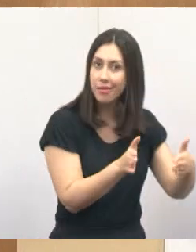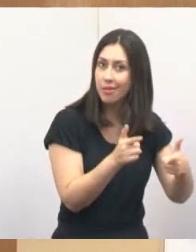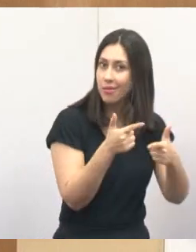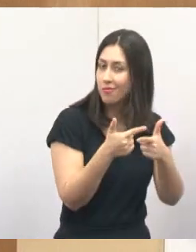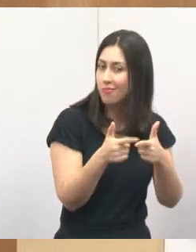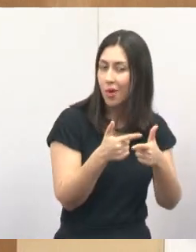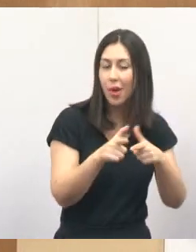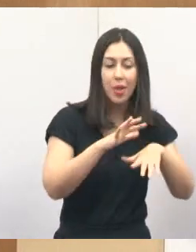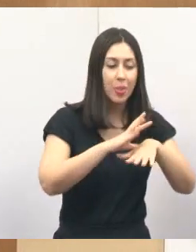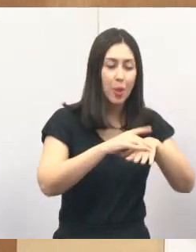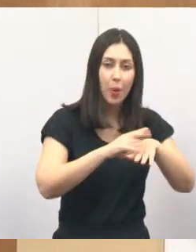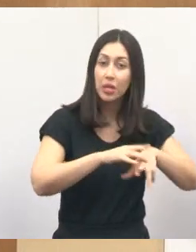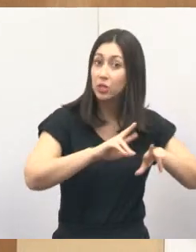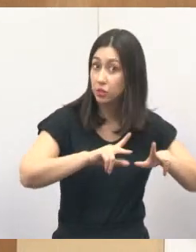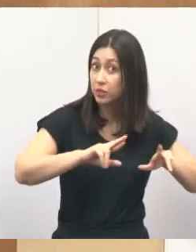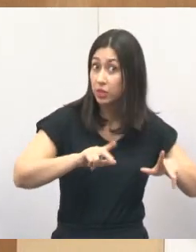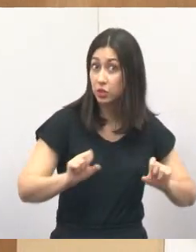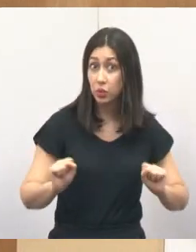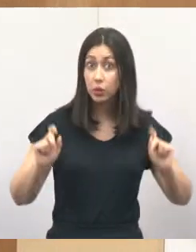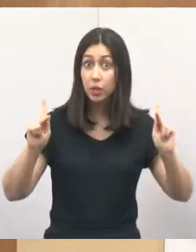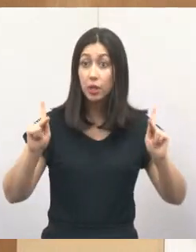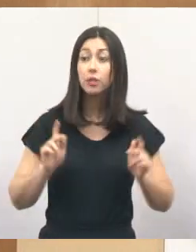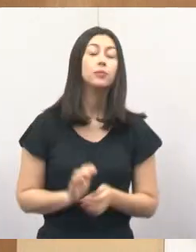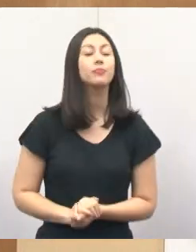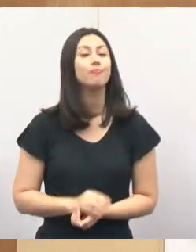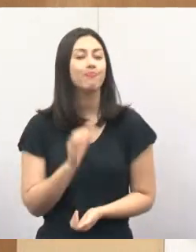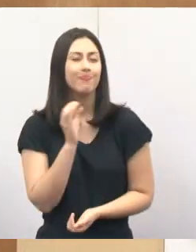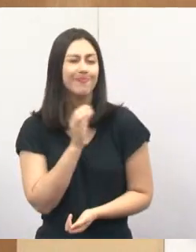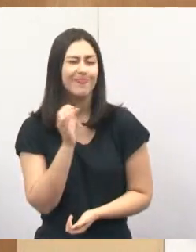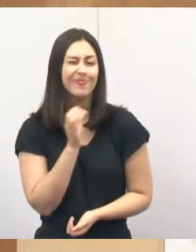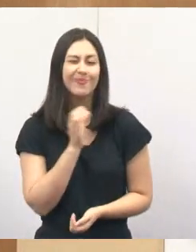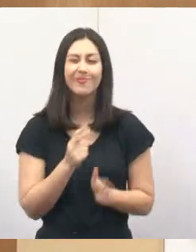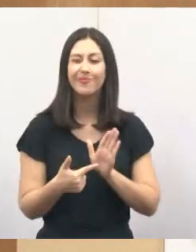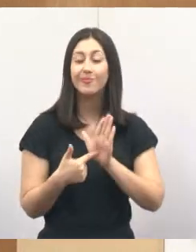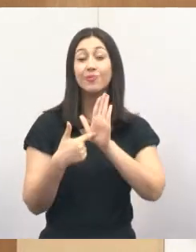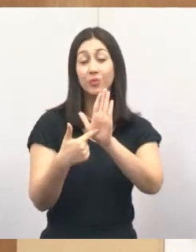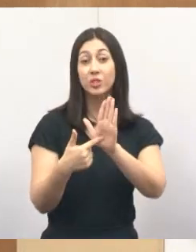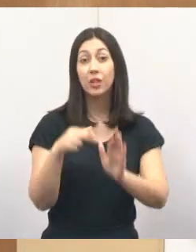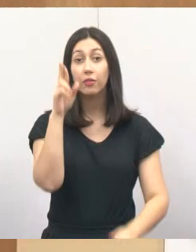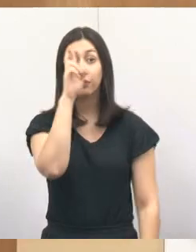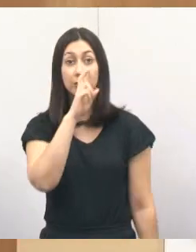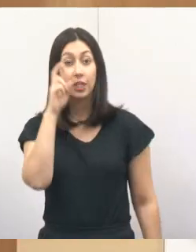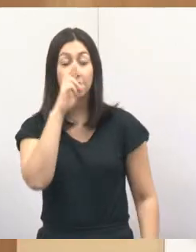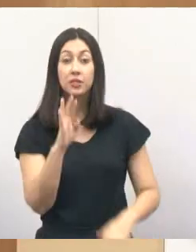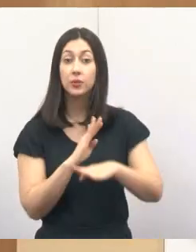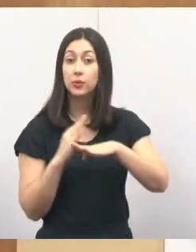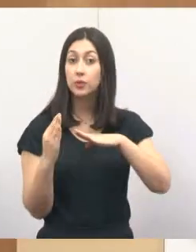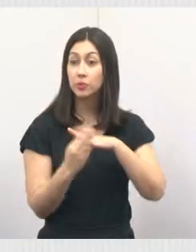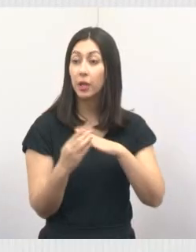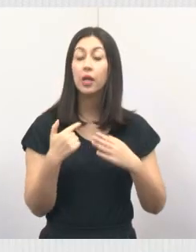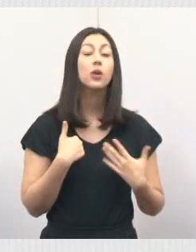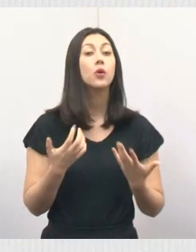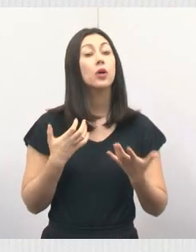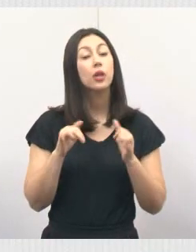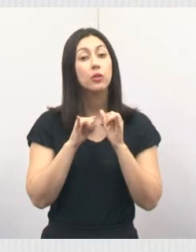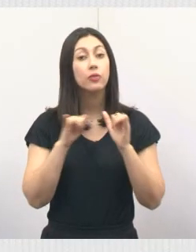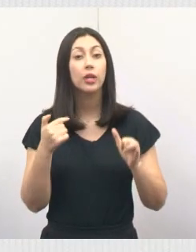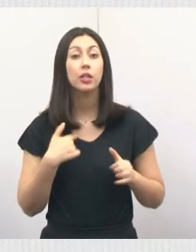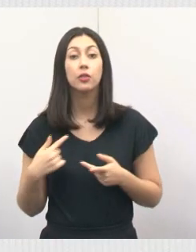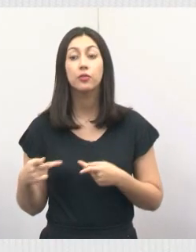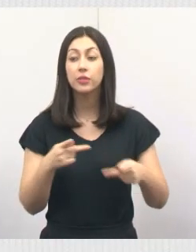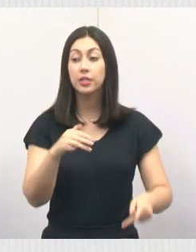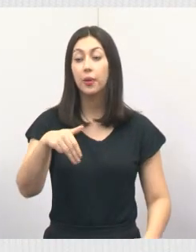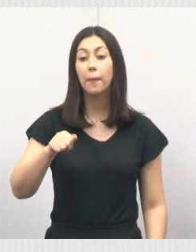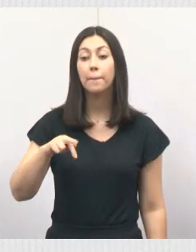respiratória. Vamos correr um pouquinho, colocar aí a nossa fiscalização nos bairros. Quero dizer que eu estive lá no